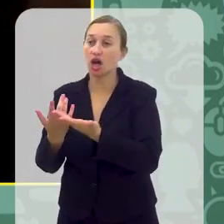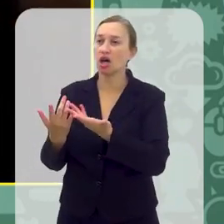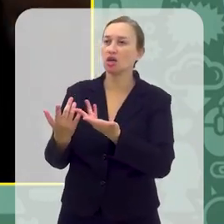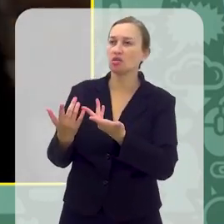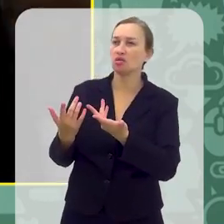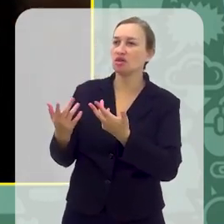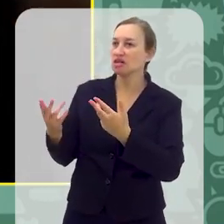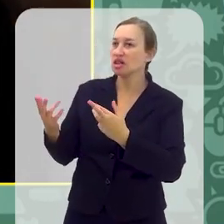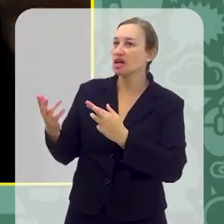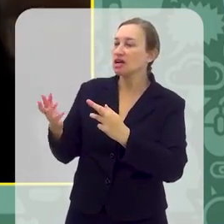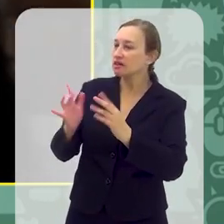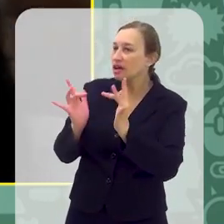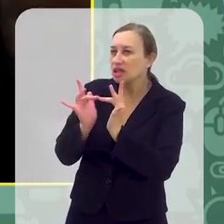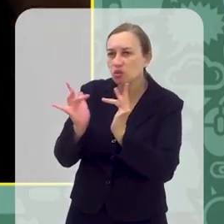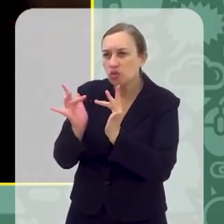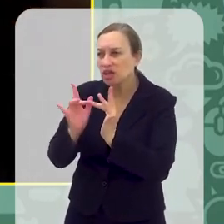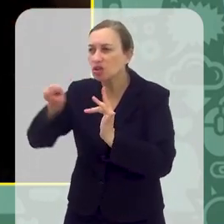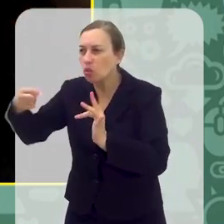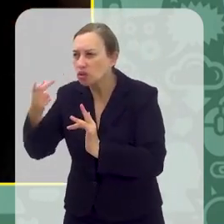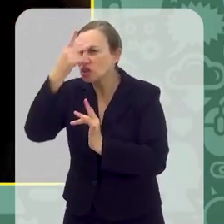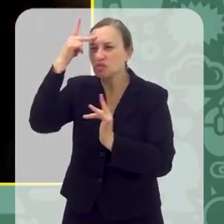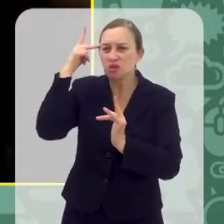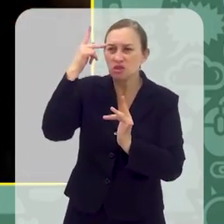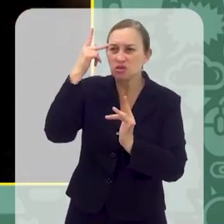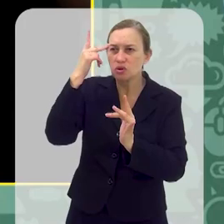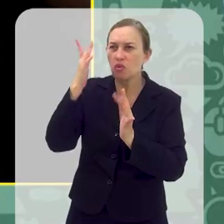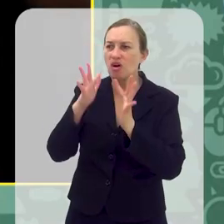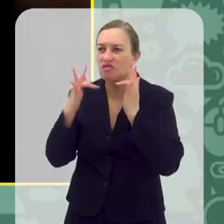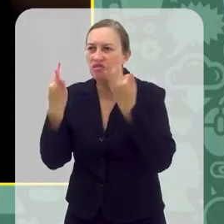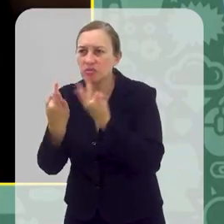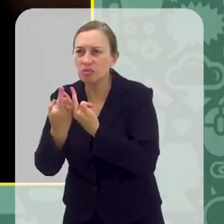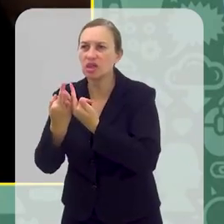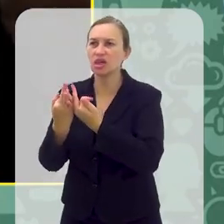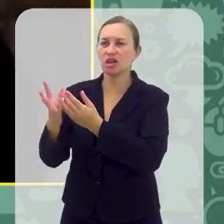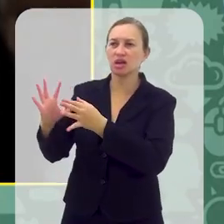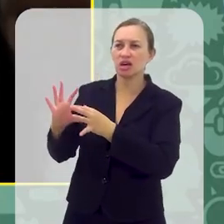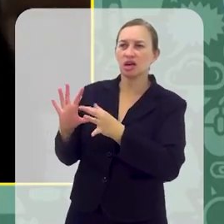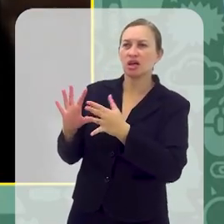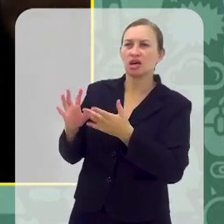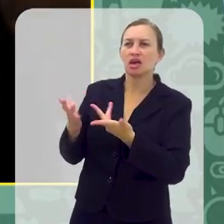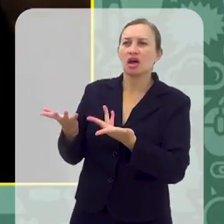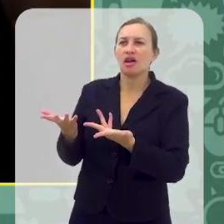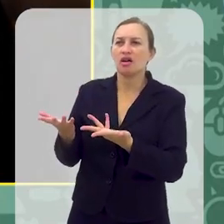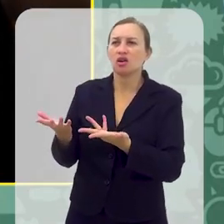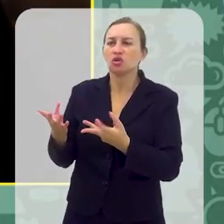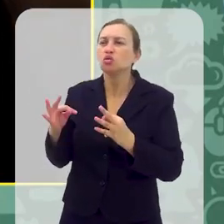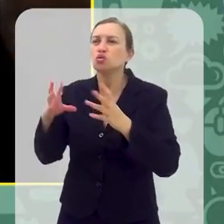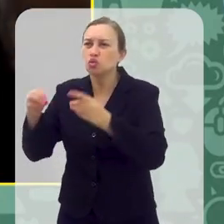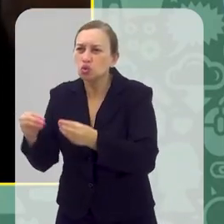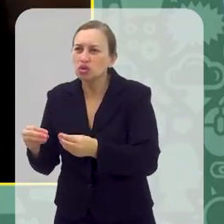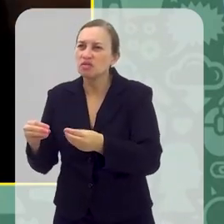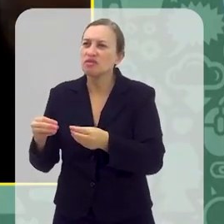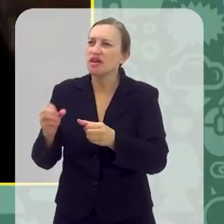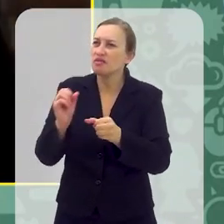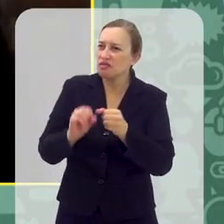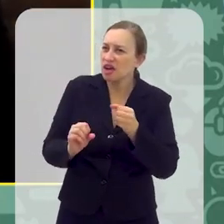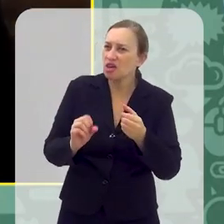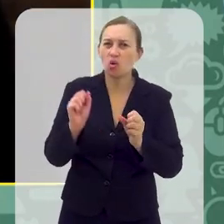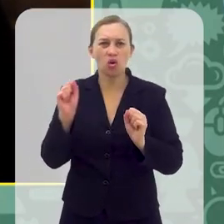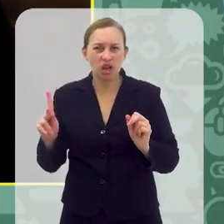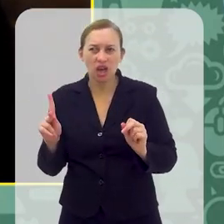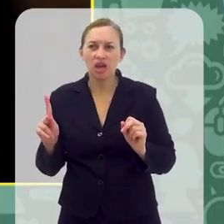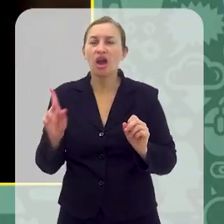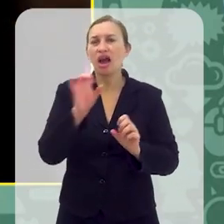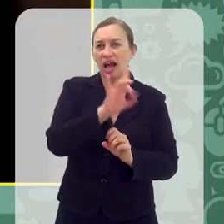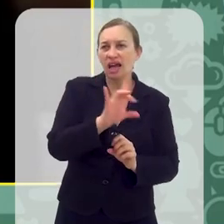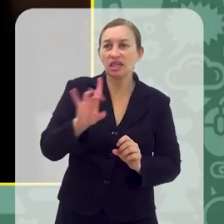está socializando de forma presencial, está tendo um momento em família, bom, se tudo estiver feito ali, sendo feito de